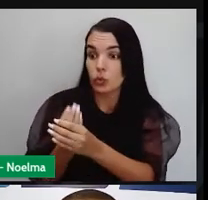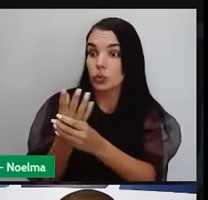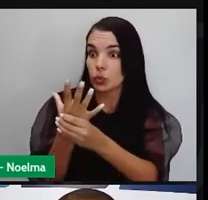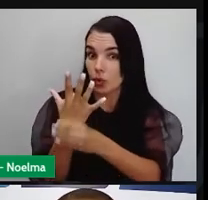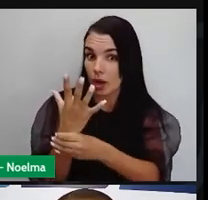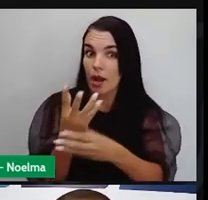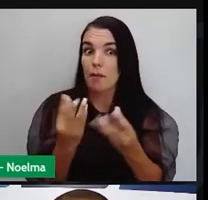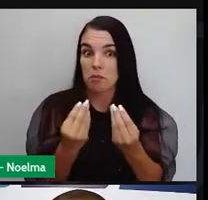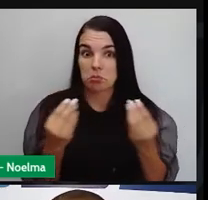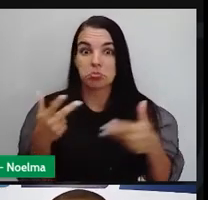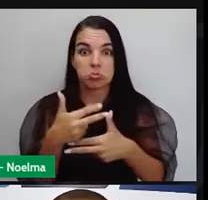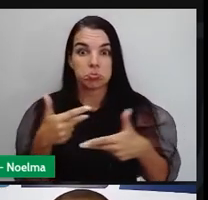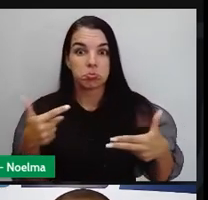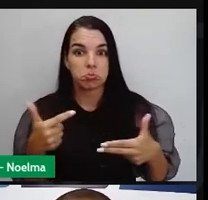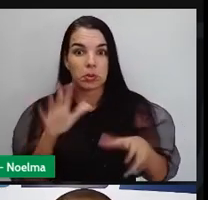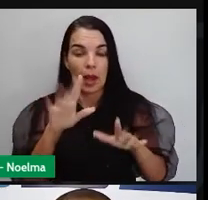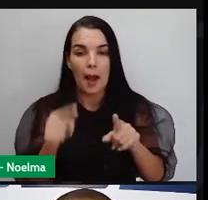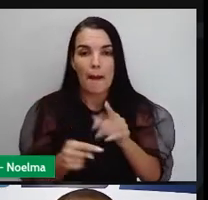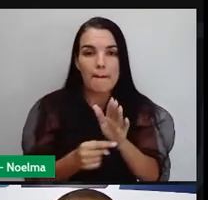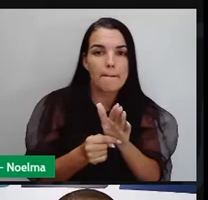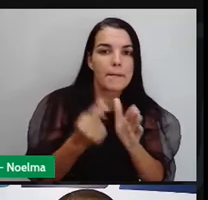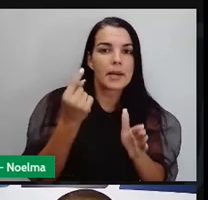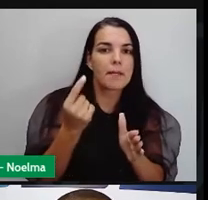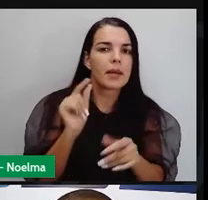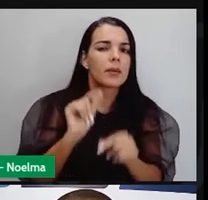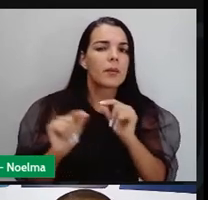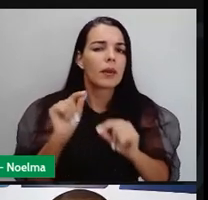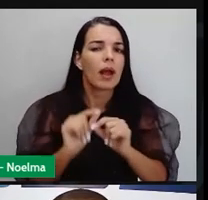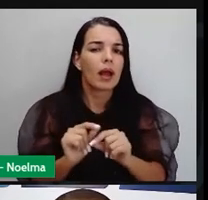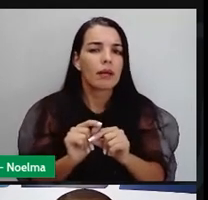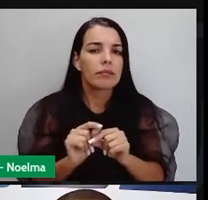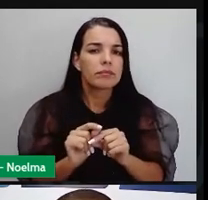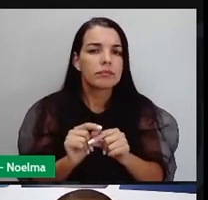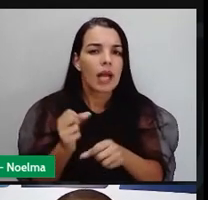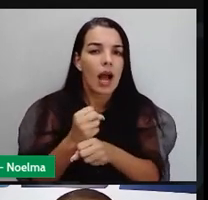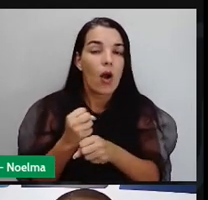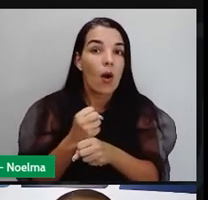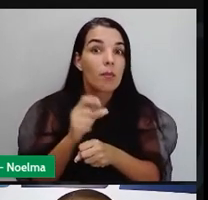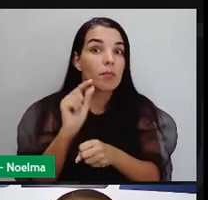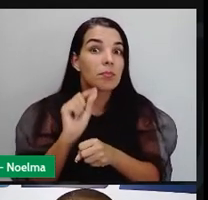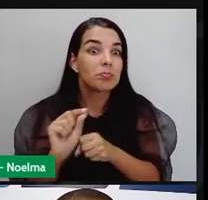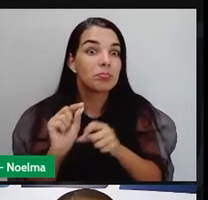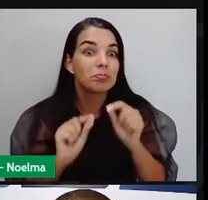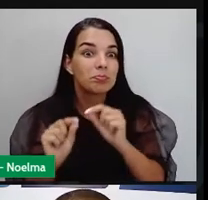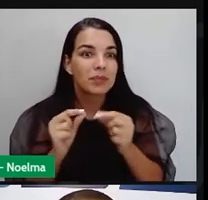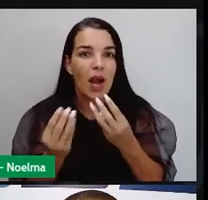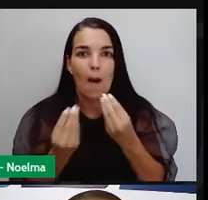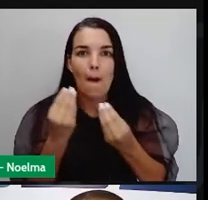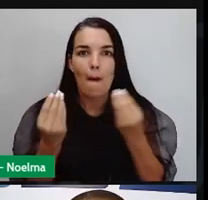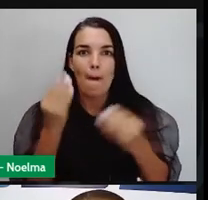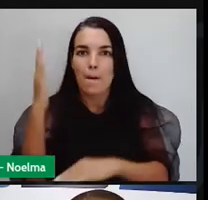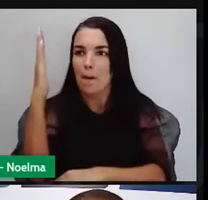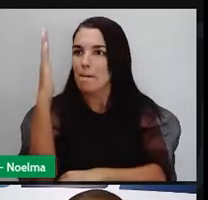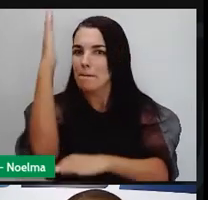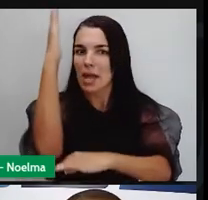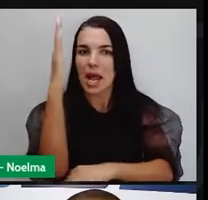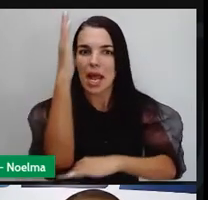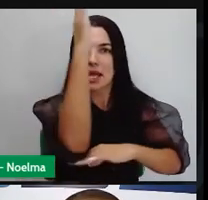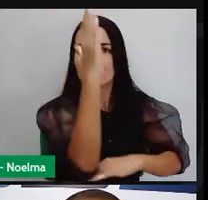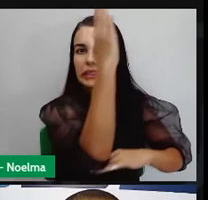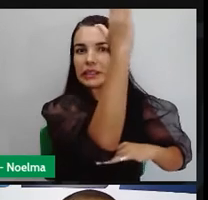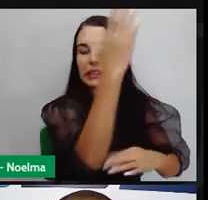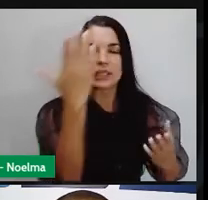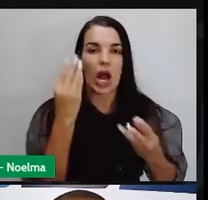primeira obra científica do Egito que chama a atenção é a arquitetura, a engenharia, que